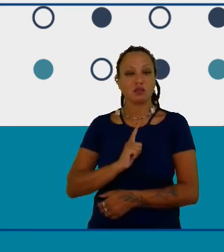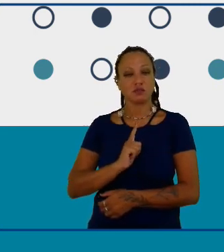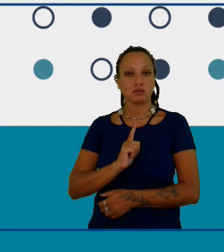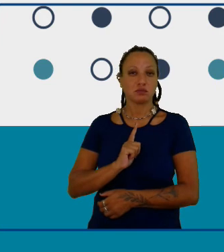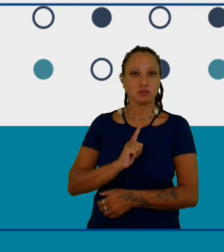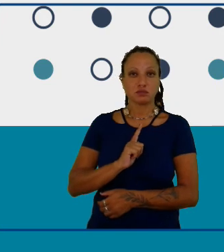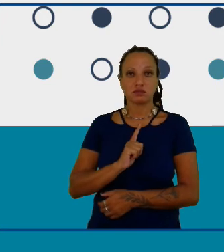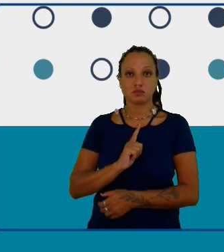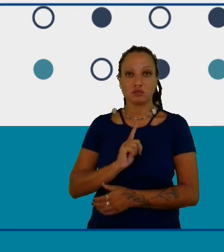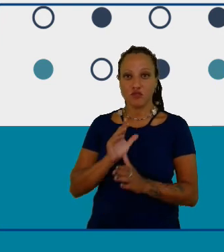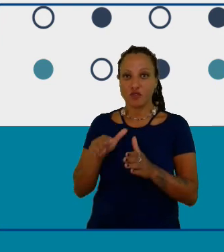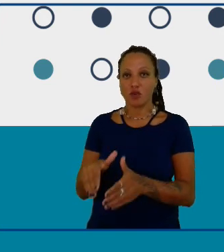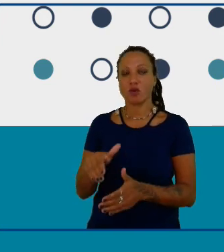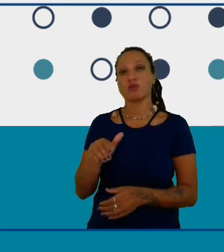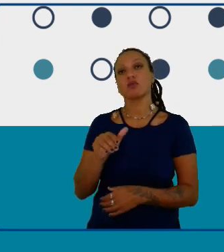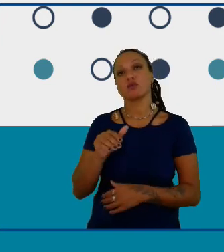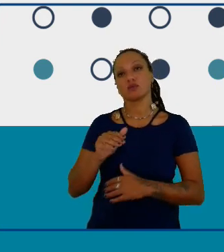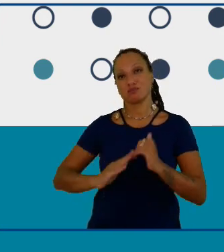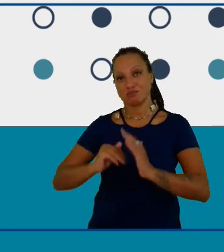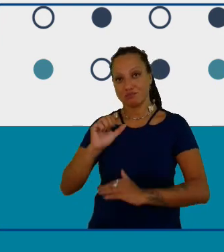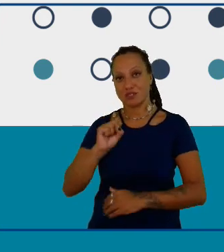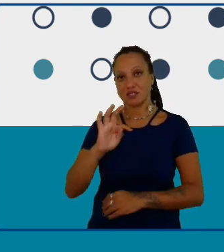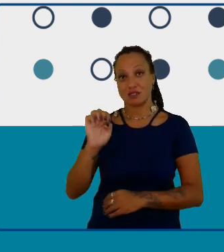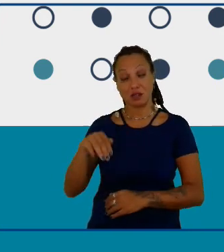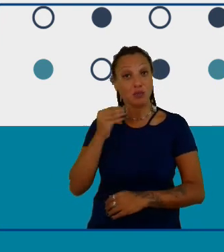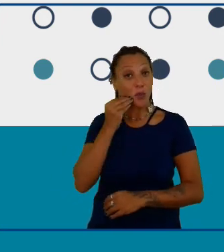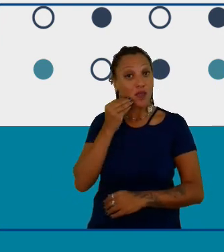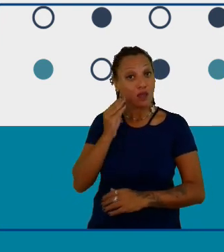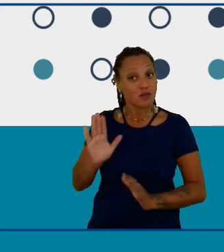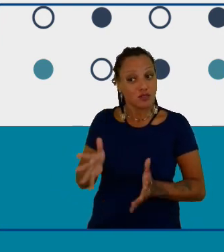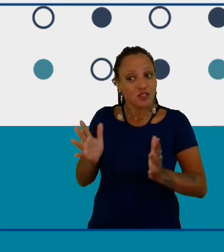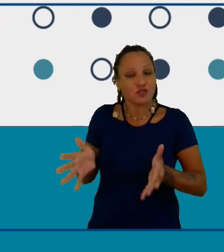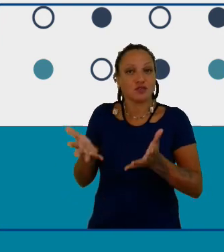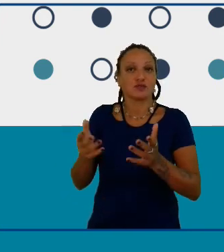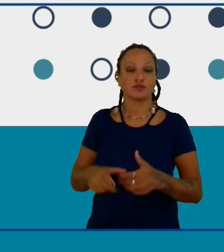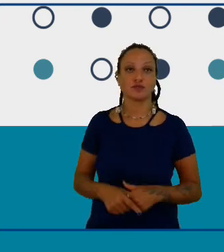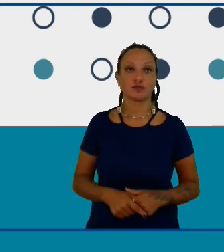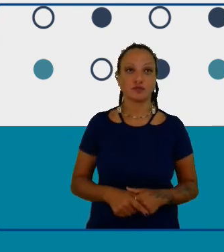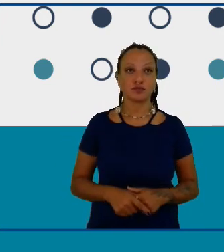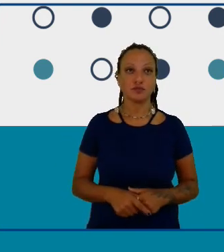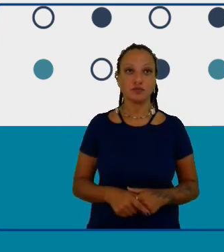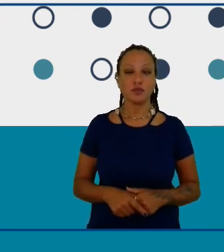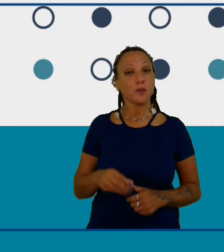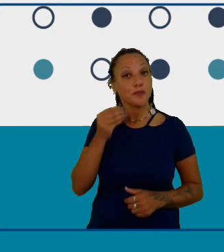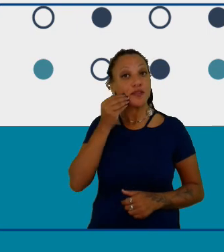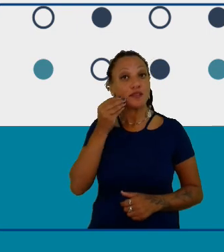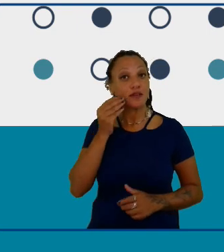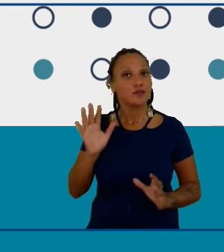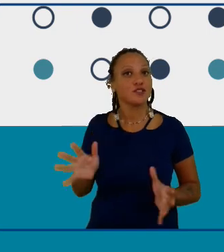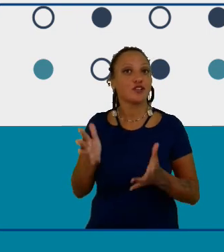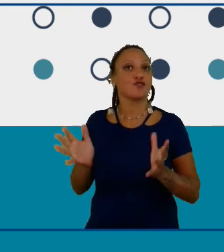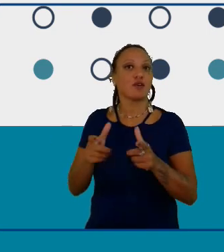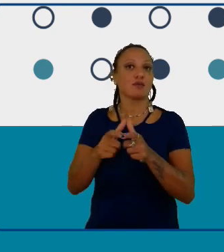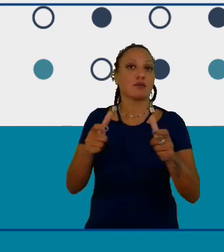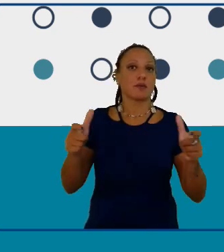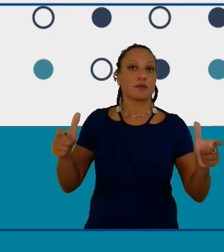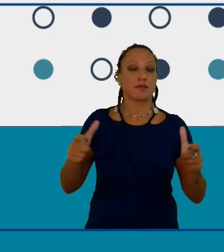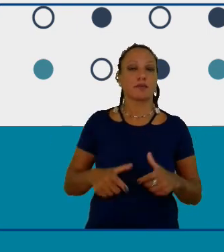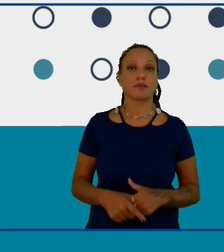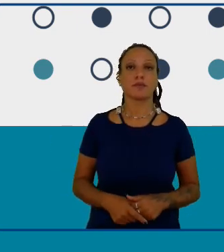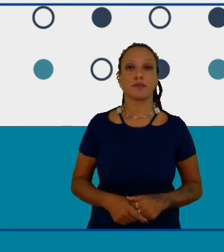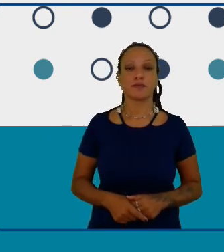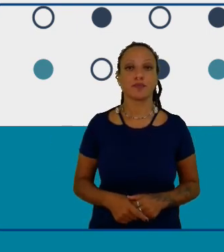e a gente está tentando incentivar essas ações buscando incentivar essas ações e com